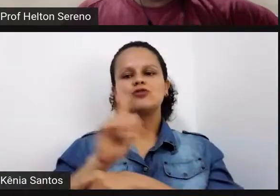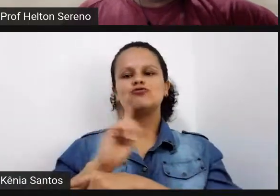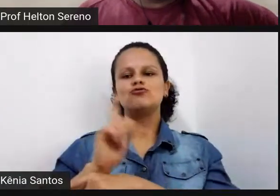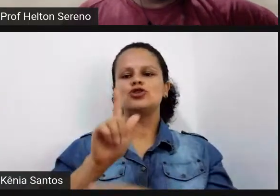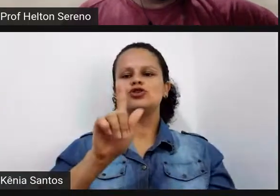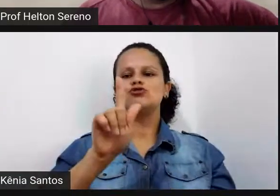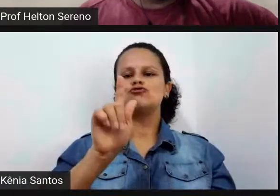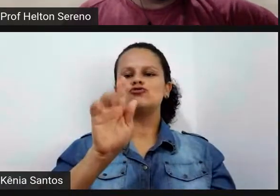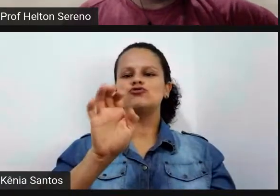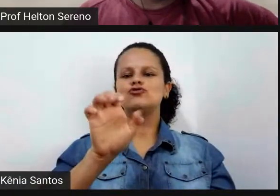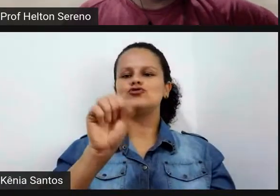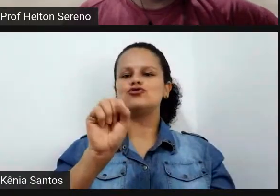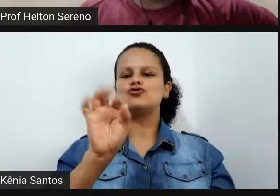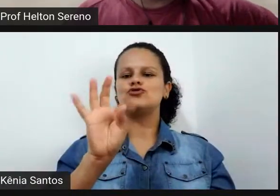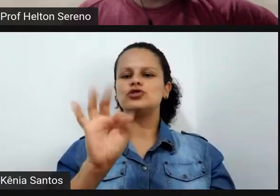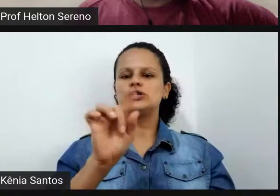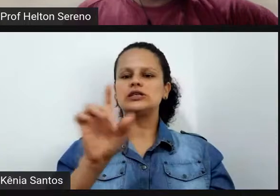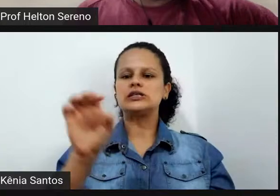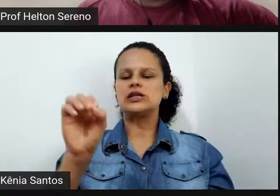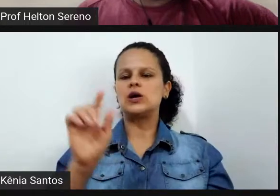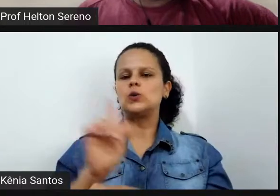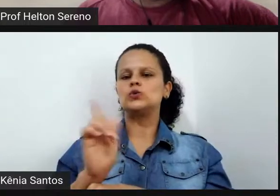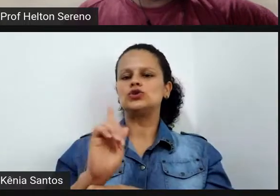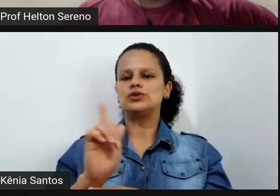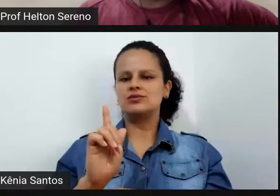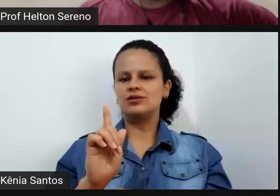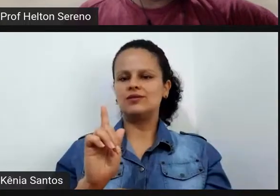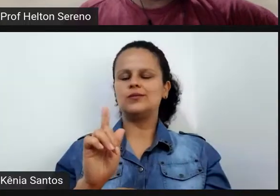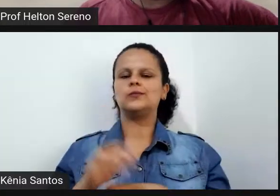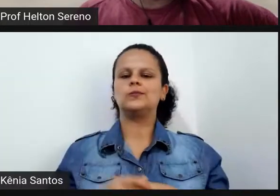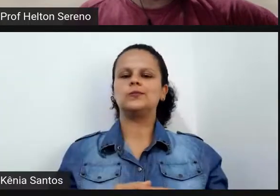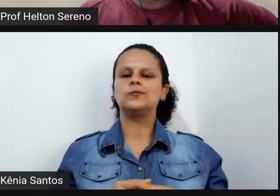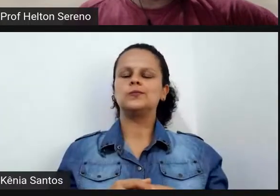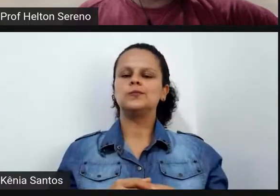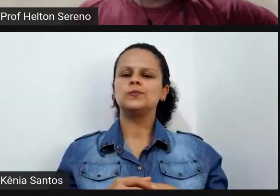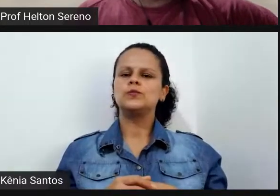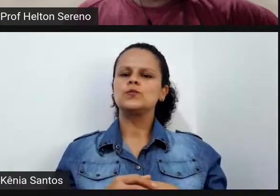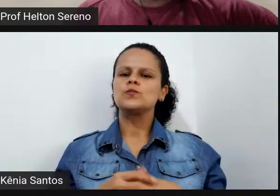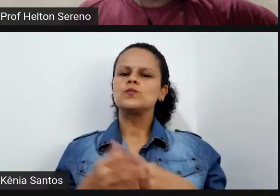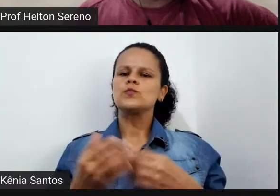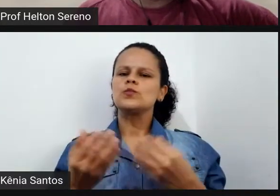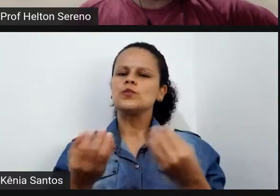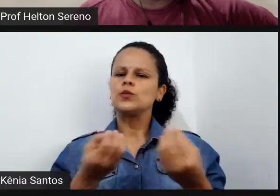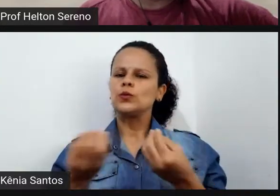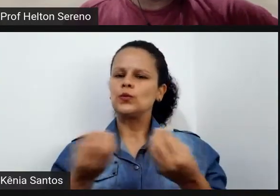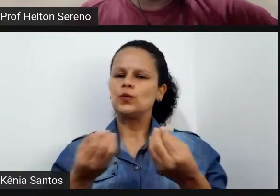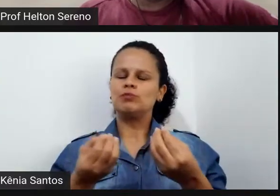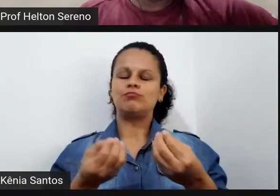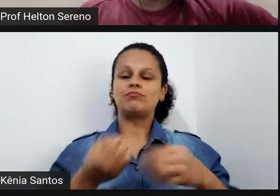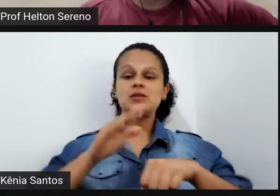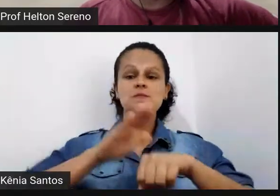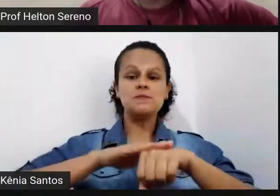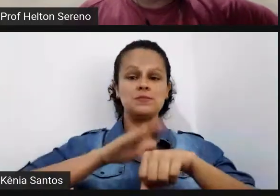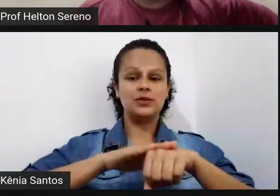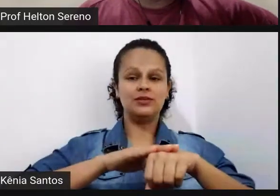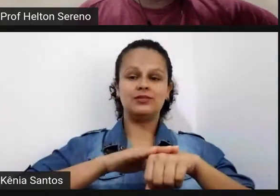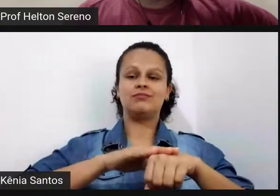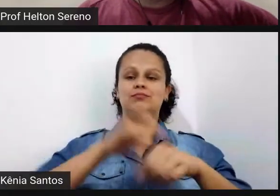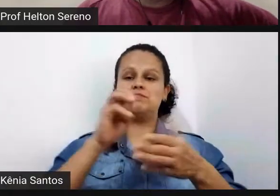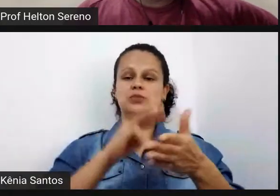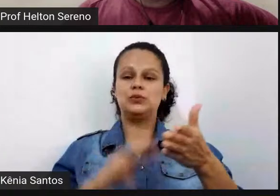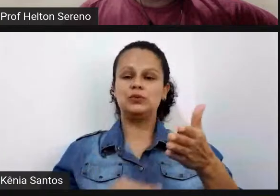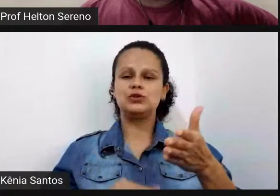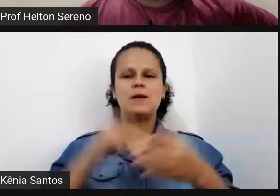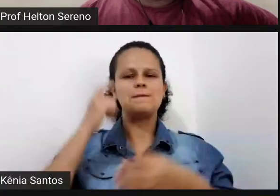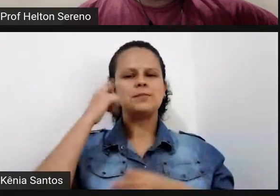suporte das metodologias ativas quando a gente fala de usar metodologias ativas a gente está mudando um paradigma todo não é só aqueles 50